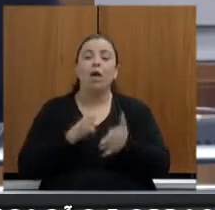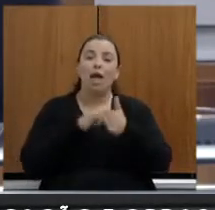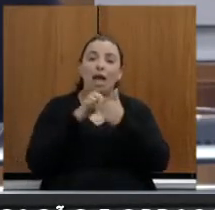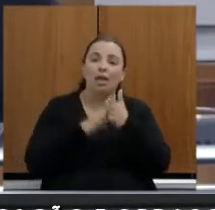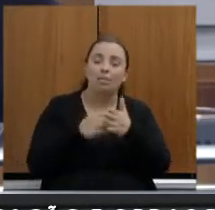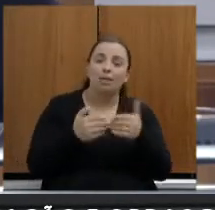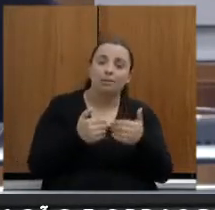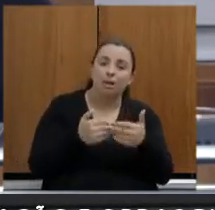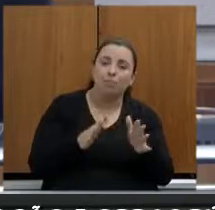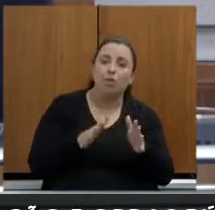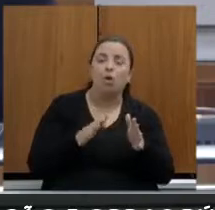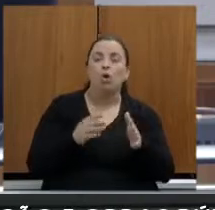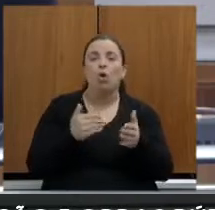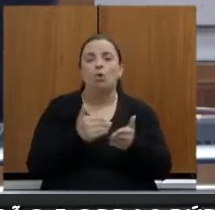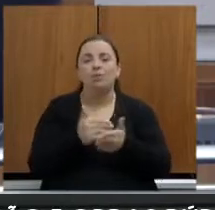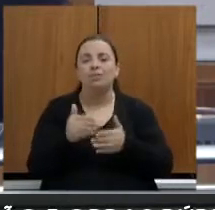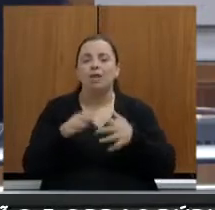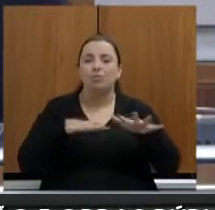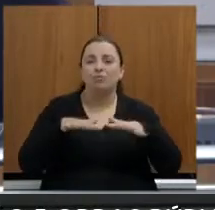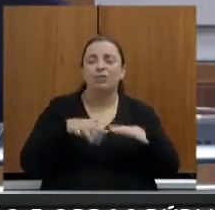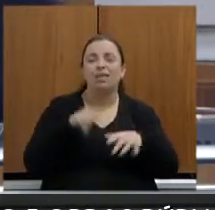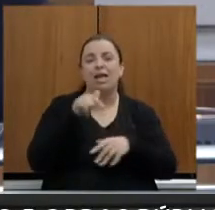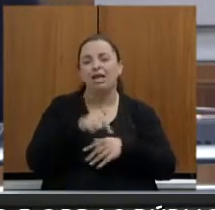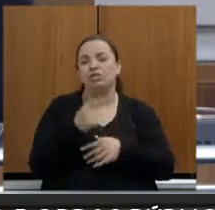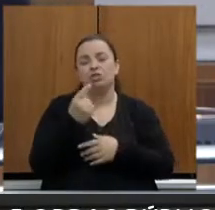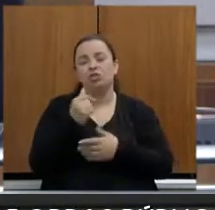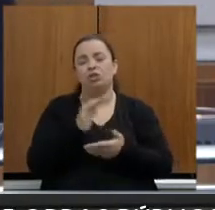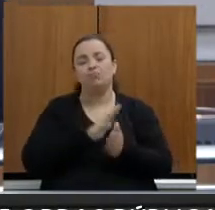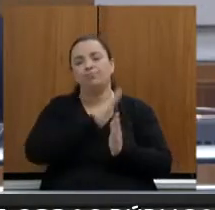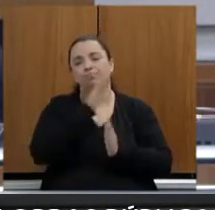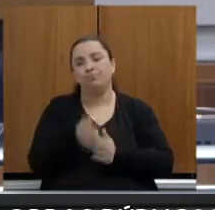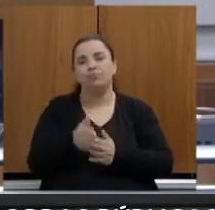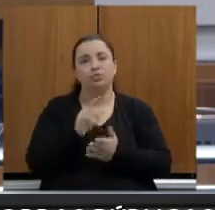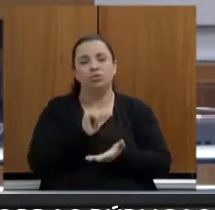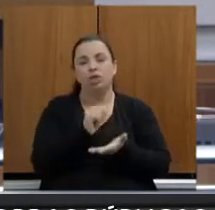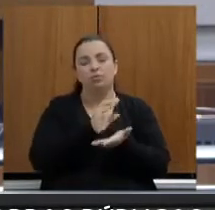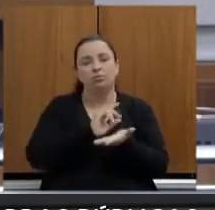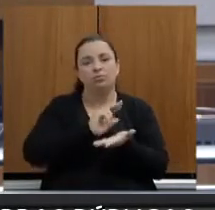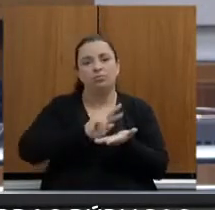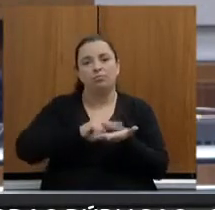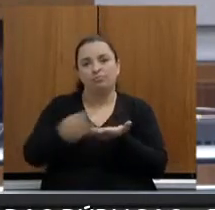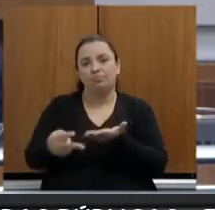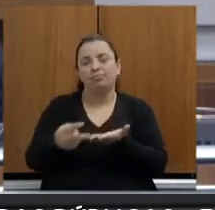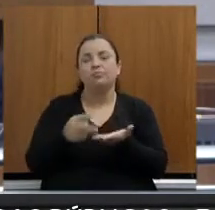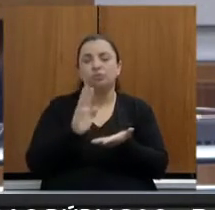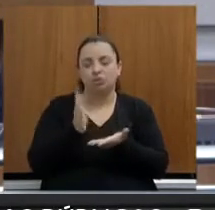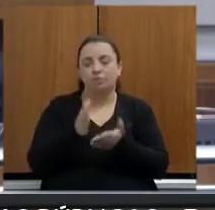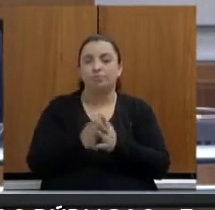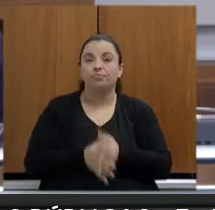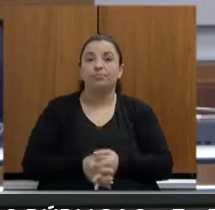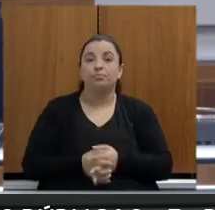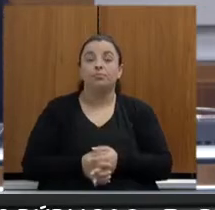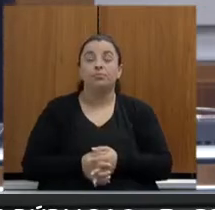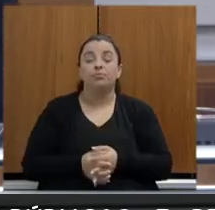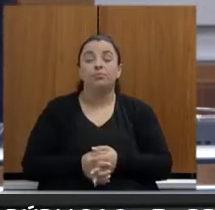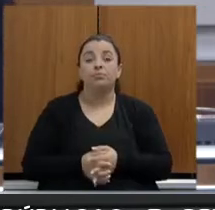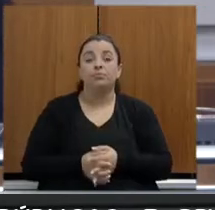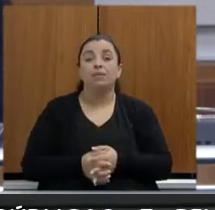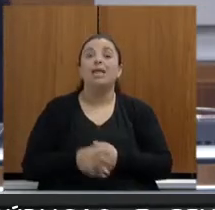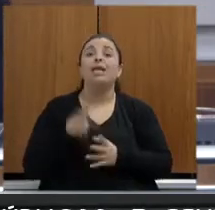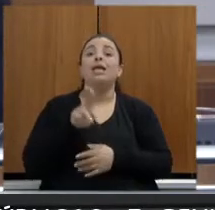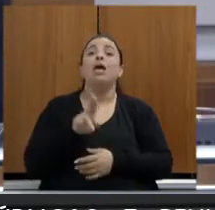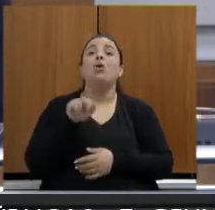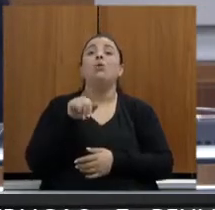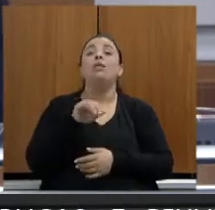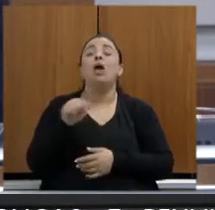os 420 milhões em fevereiro, é mais do que suficiente dentro do cronograma do projeto. E a União já reservou o 2